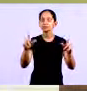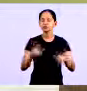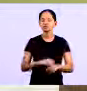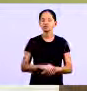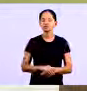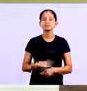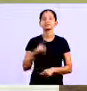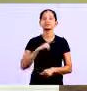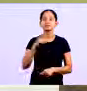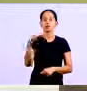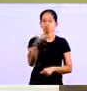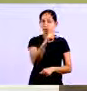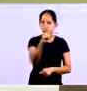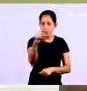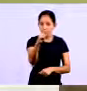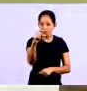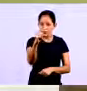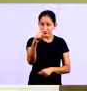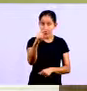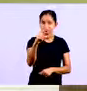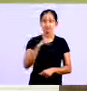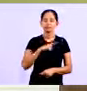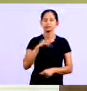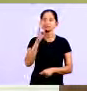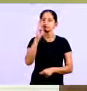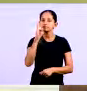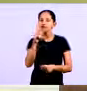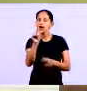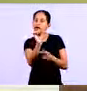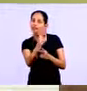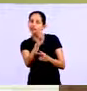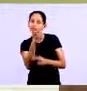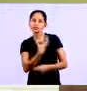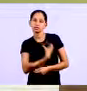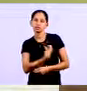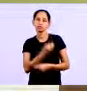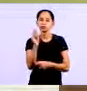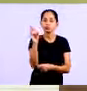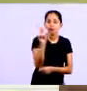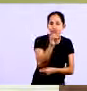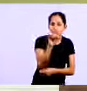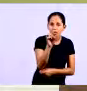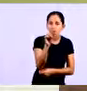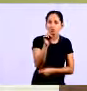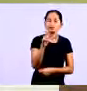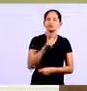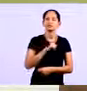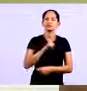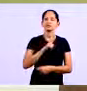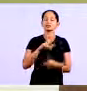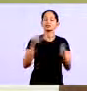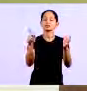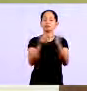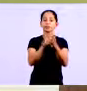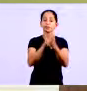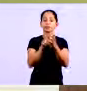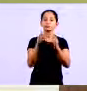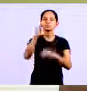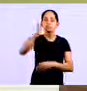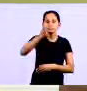Uma etiqueta Que vai substituir O code de bar Com certeza vai substituir Porque ela está evoluindo Muito essa tecnologia Que é uma etiqueta RFID